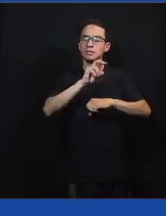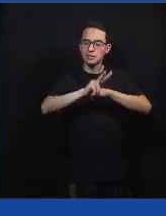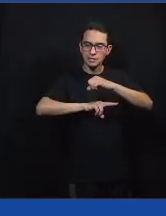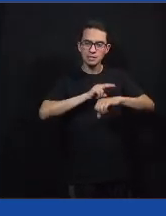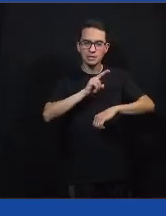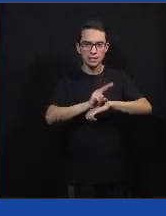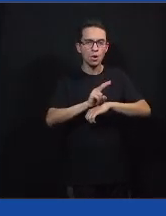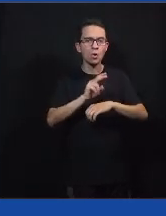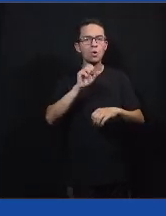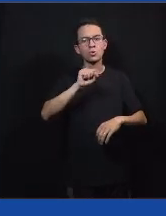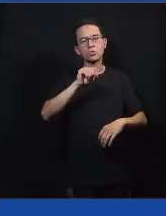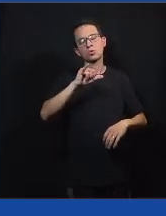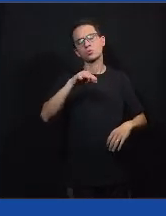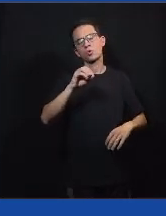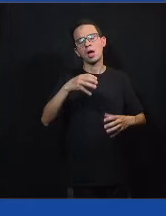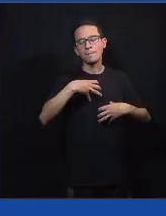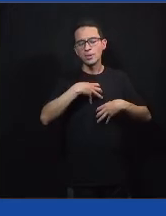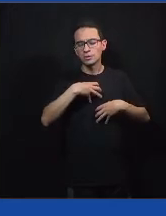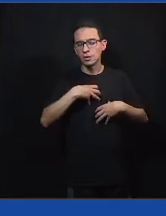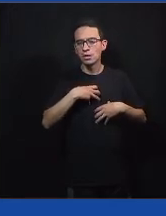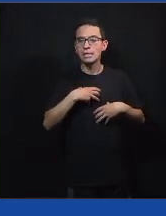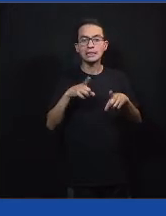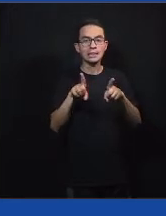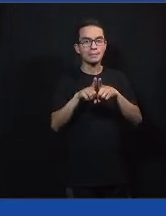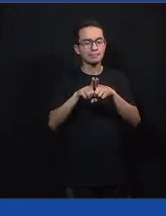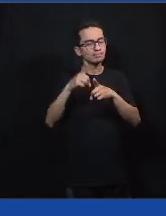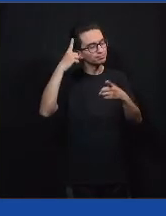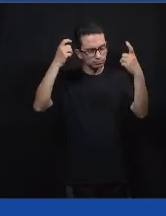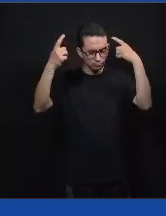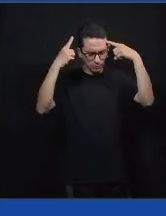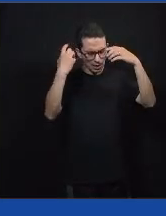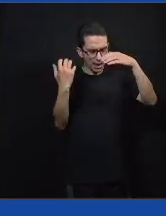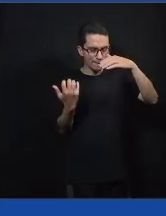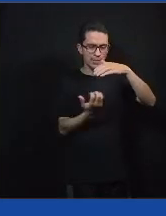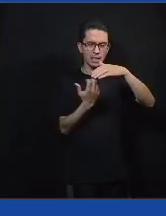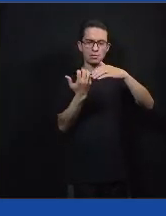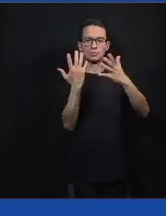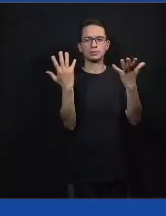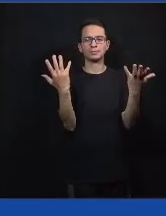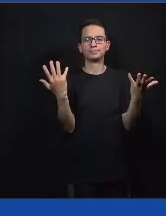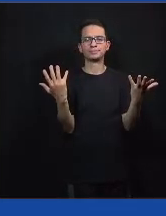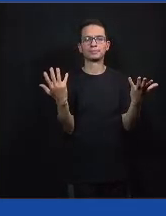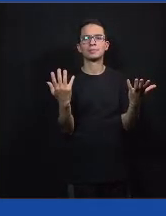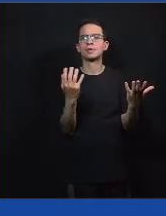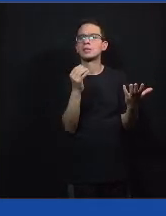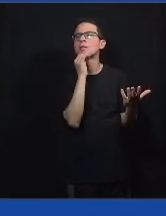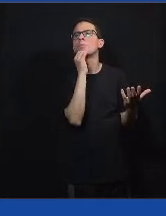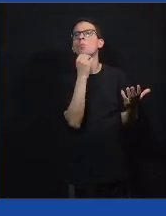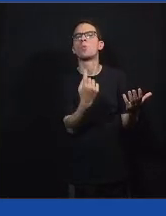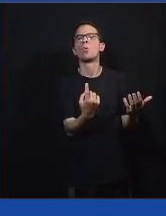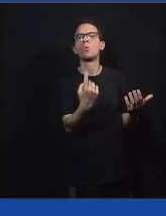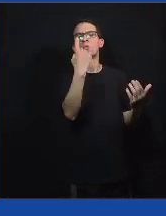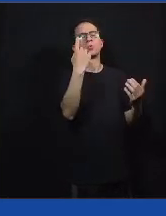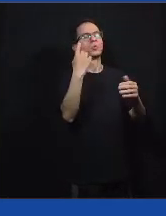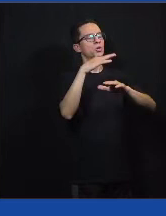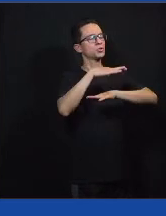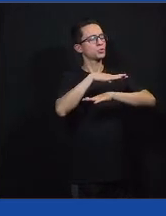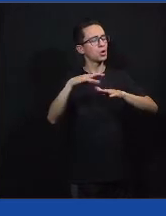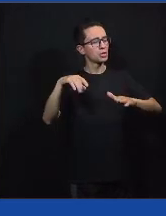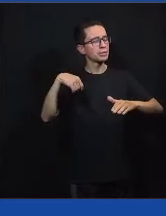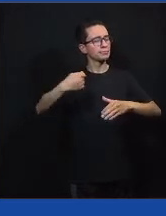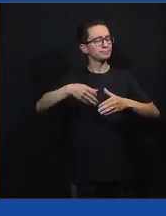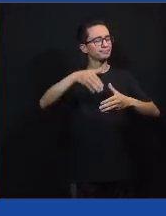socioemocional e um pilar do empreendedorismo. Eu vou pegar um exemplo só para a gente entrar, que é o pilar da democracia.